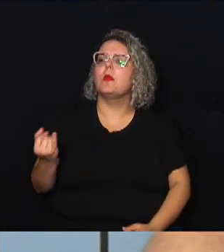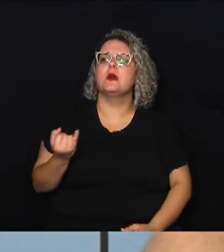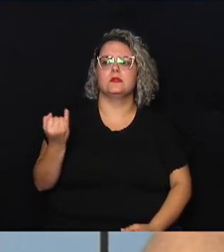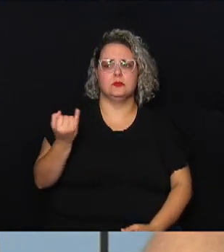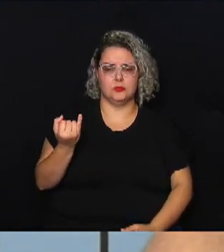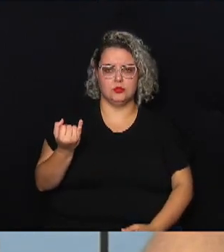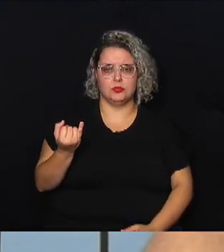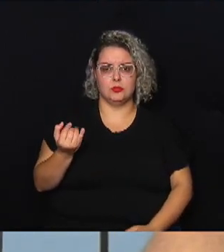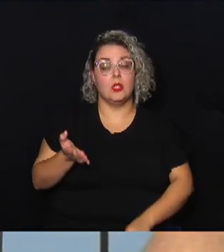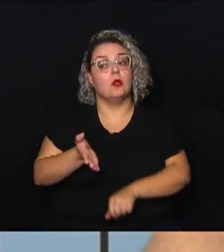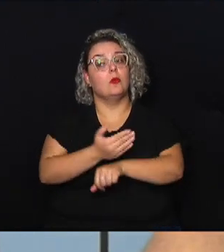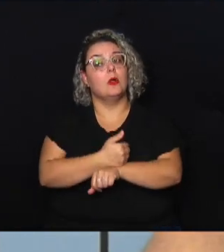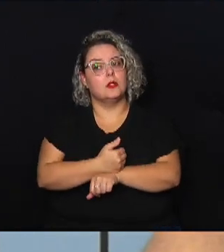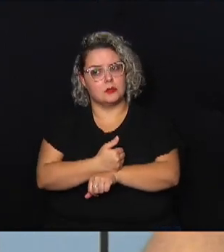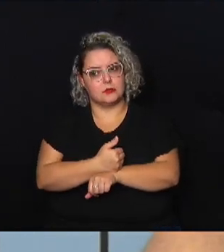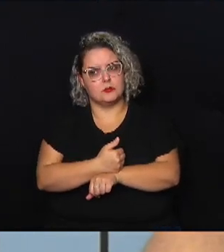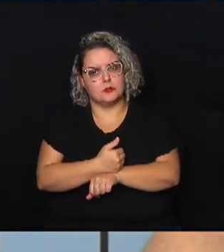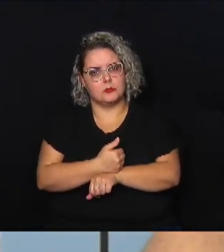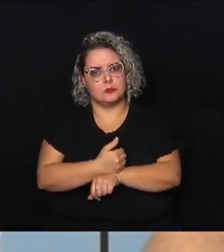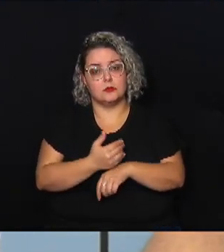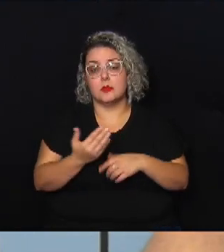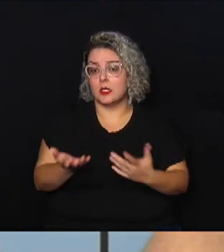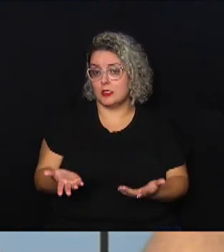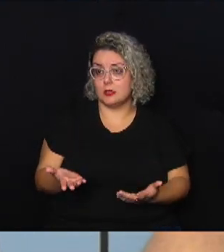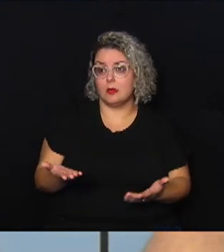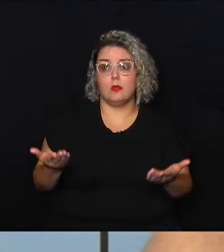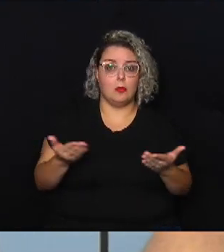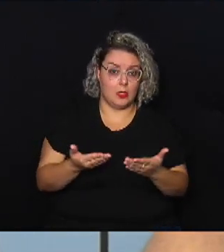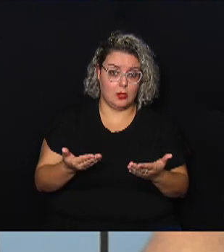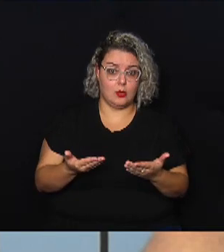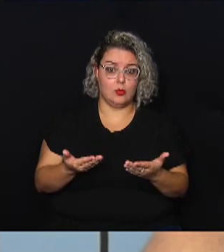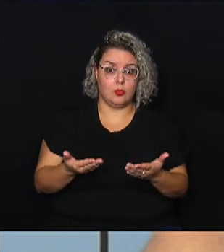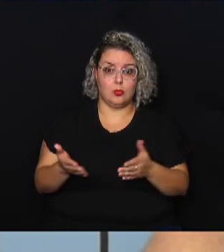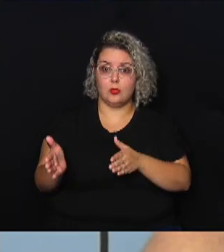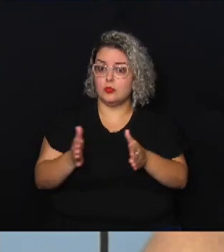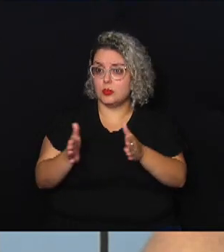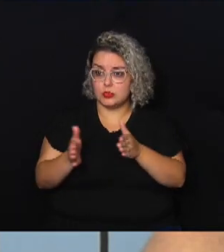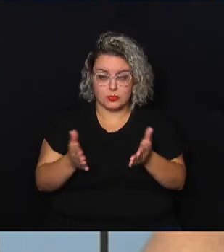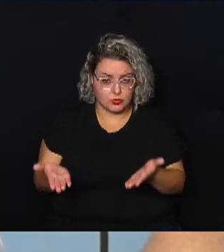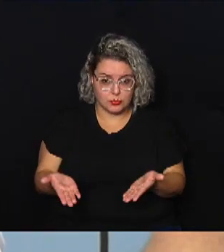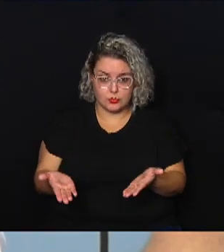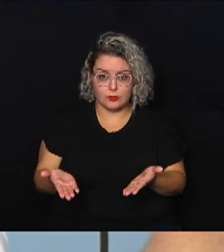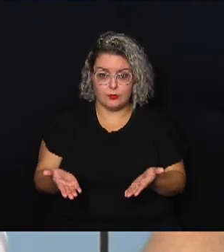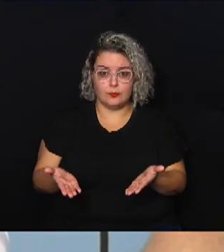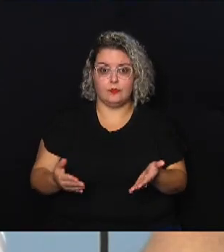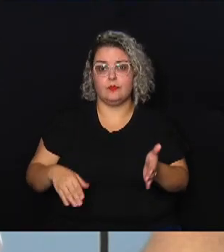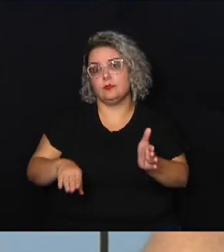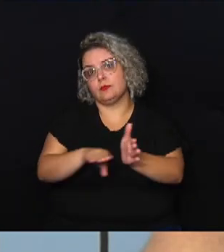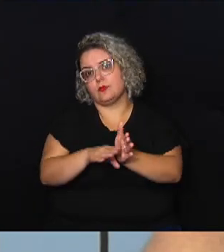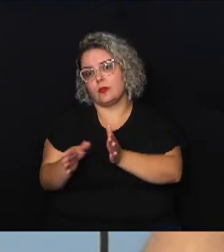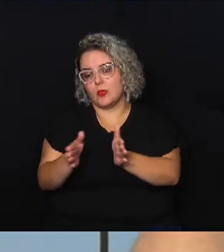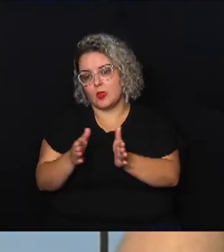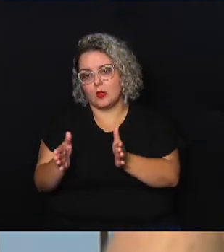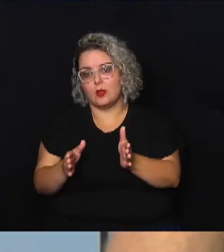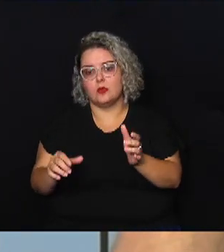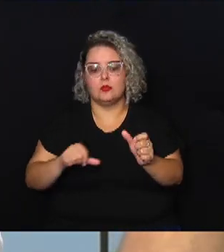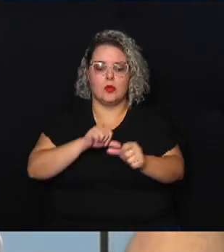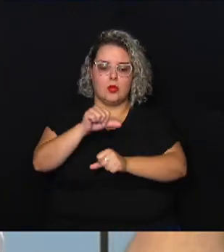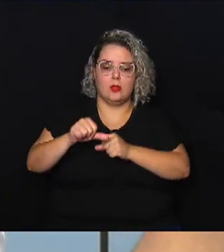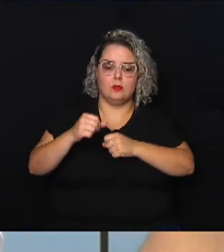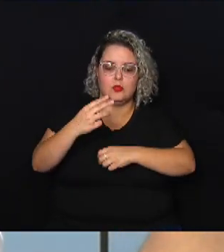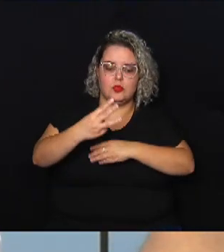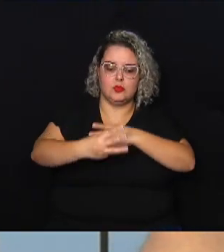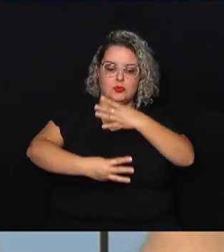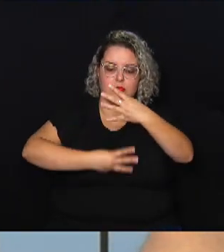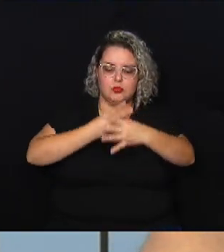é anterior a isso né então a gente vai passar agora o período né a gente vai chegar daqui a pouco muda a estação né as